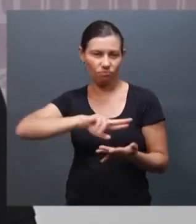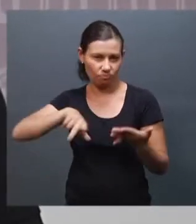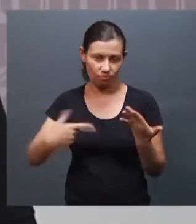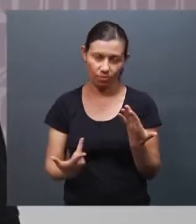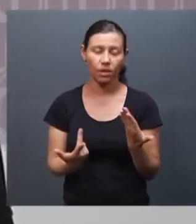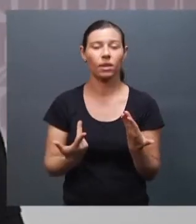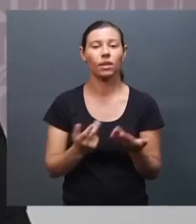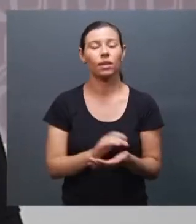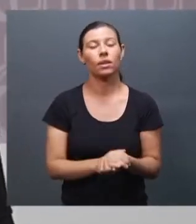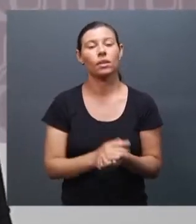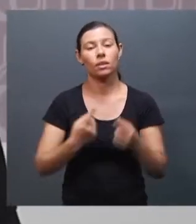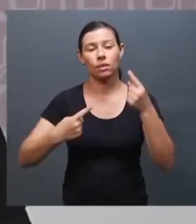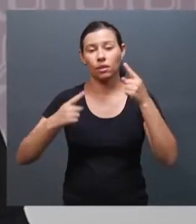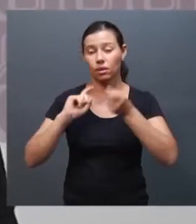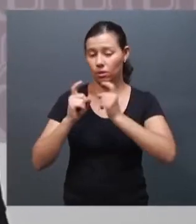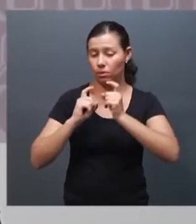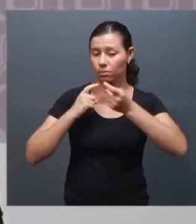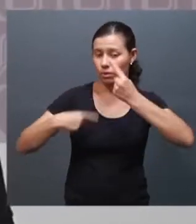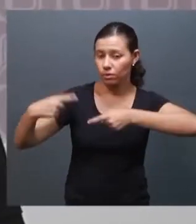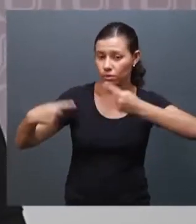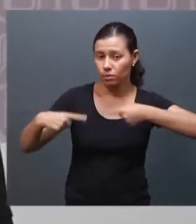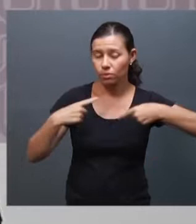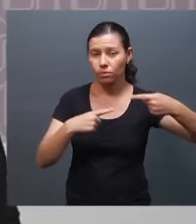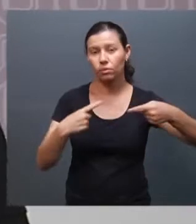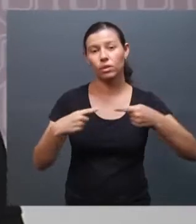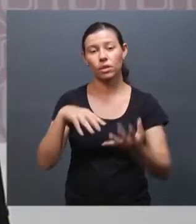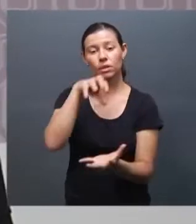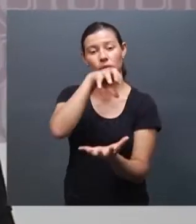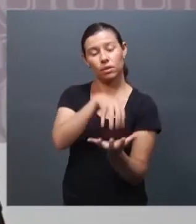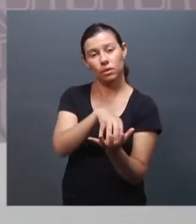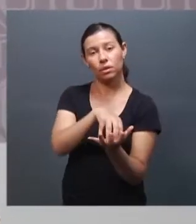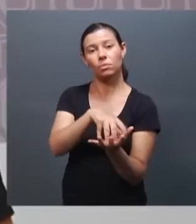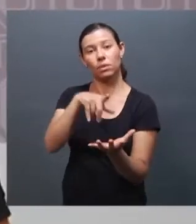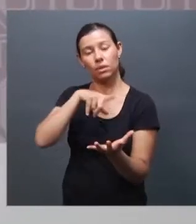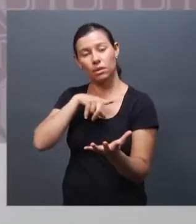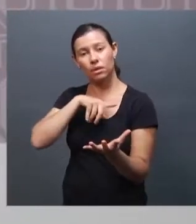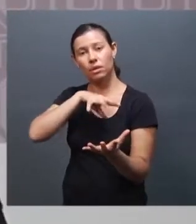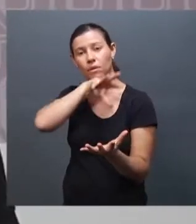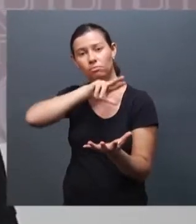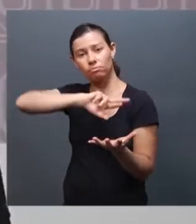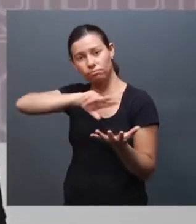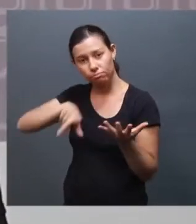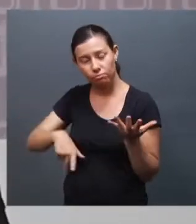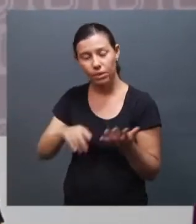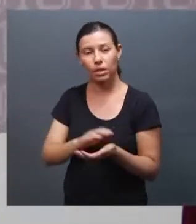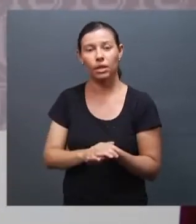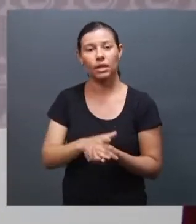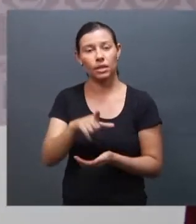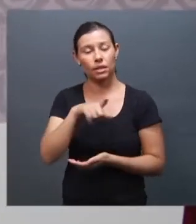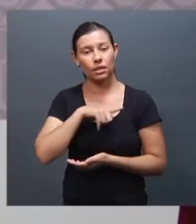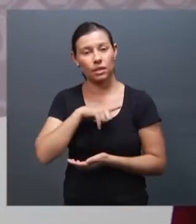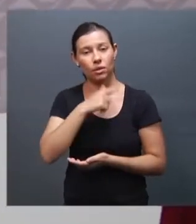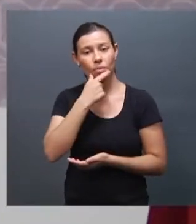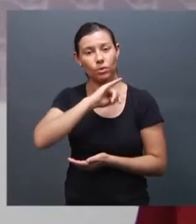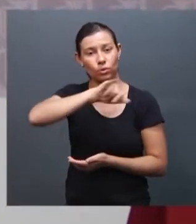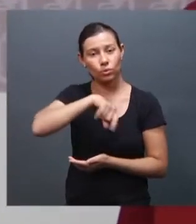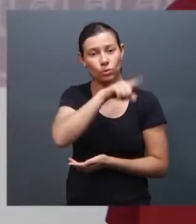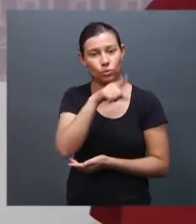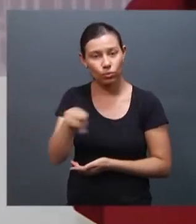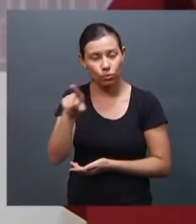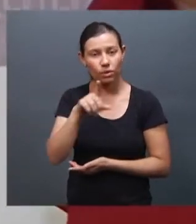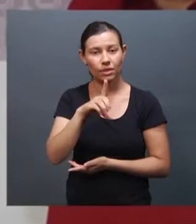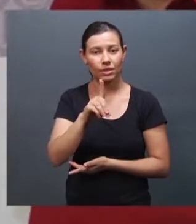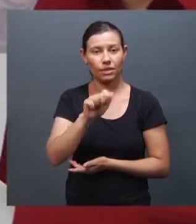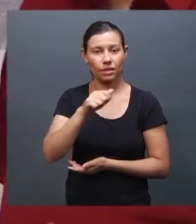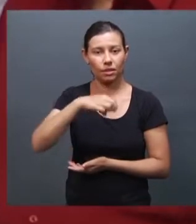reuniram para discutir sobre a presença desses animais nos campi da Universidade. Eu converso com o João Damasceno, prefeito universitário.